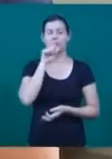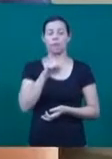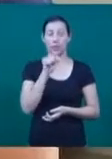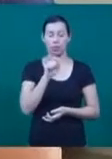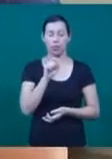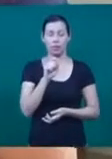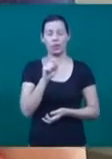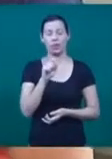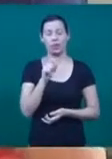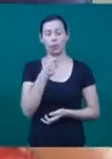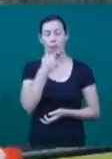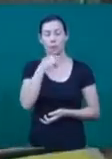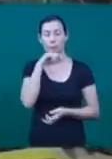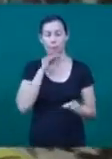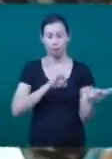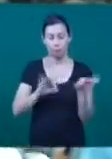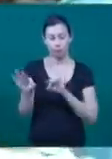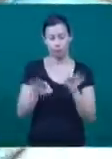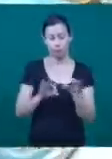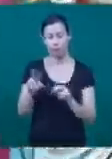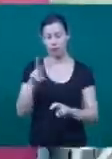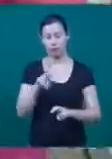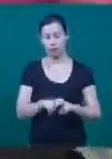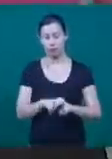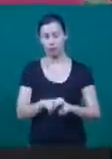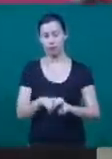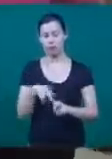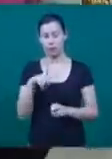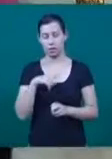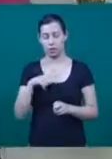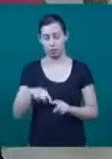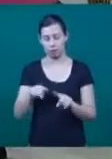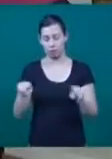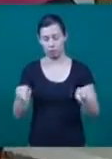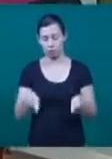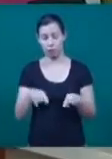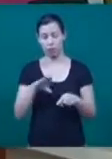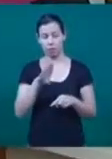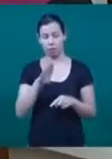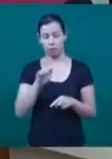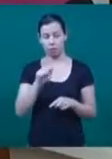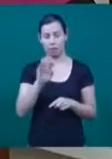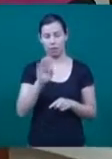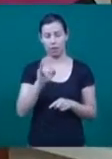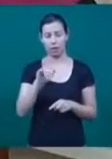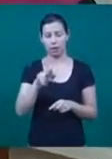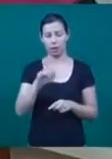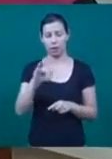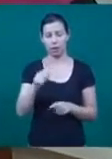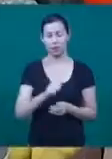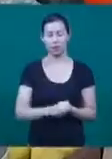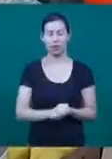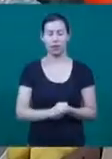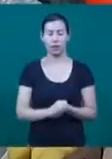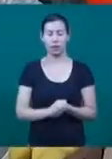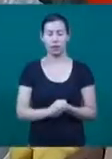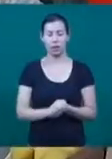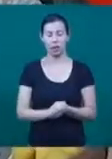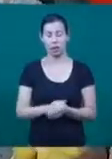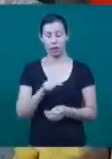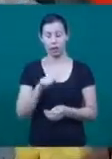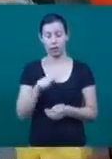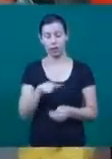pai Alexandre desenvolveu uma cadeira adaptada. A bateria dura quatro horas. Quando encerra o tempo, é preciso